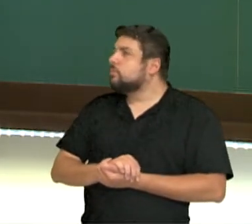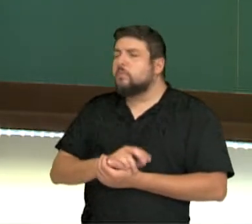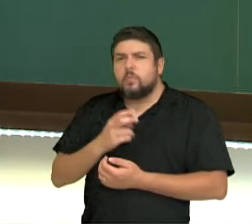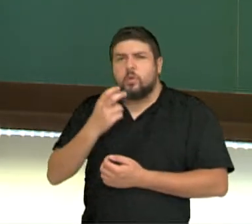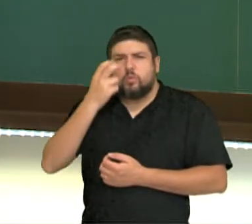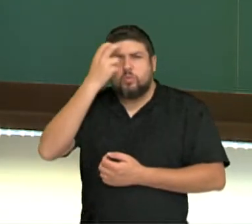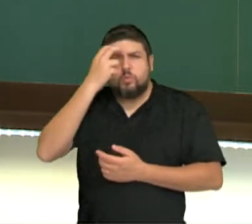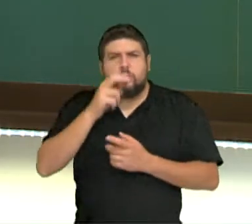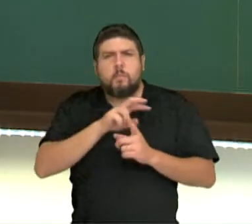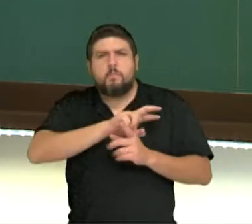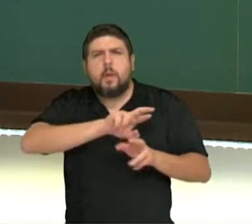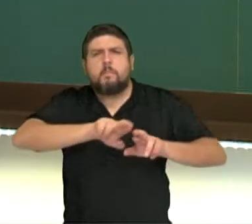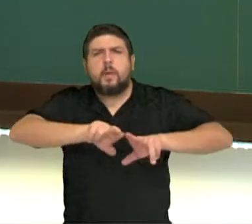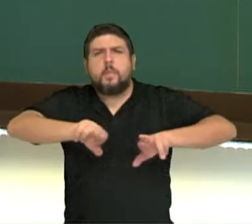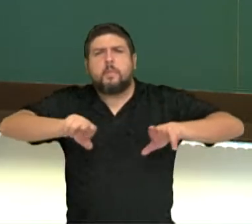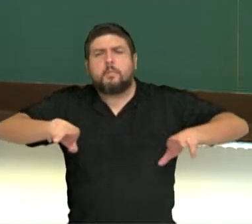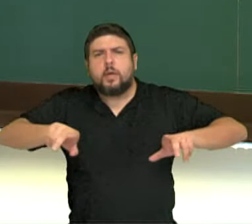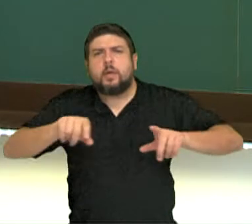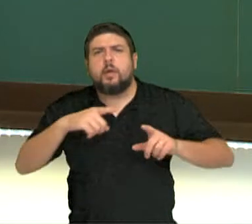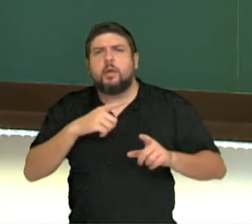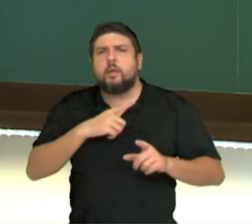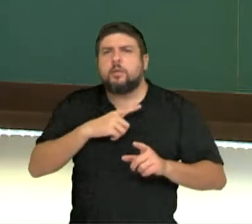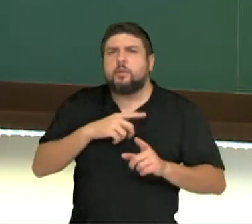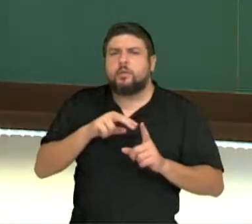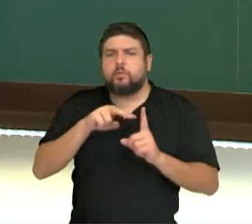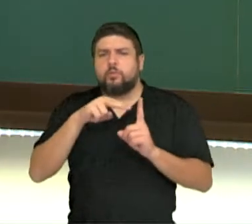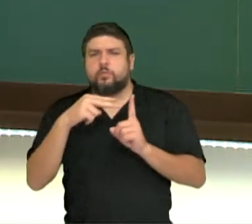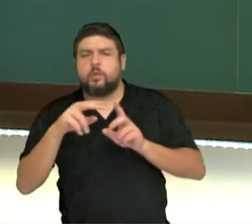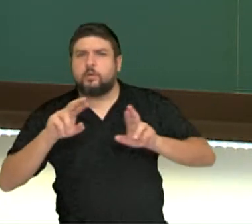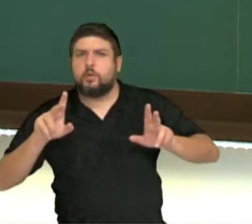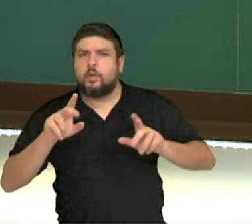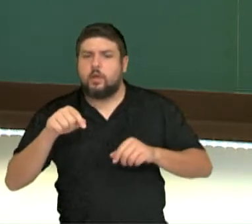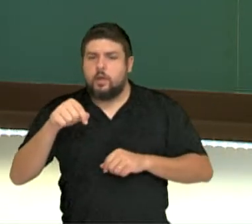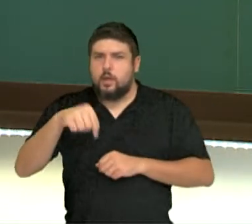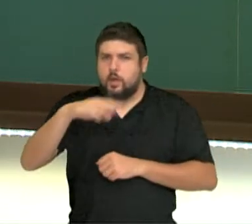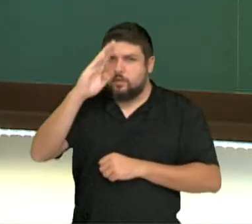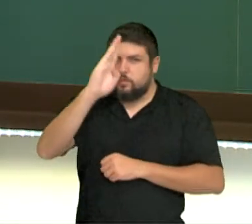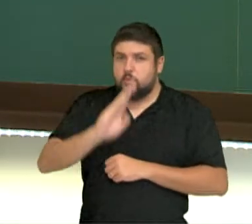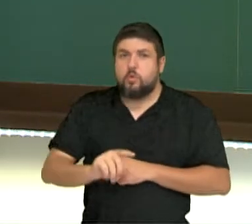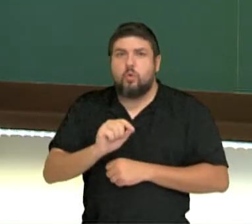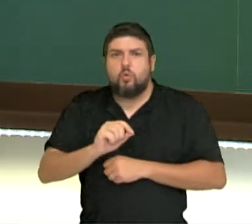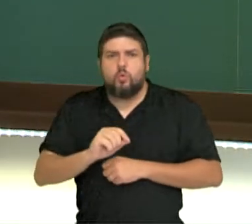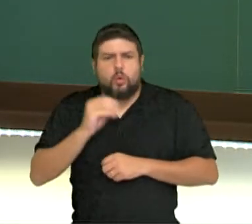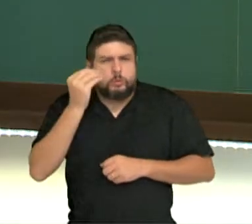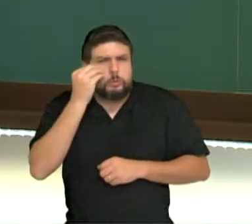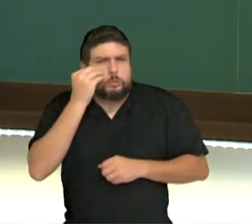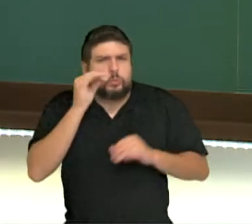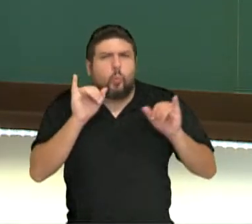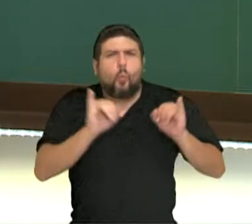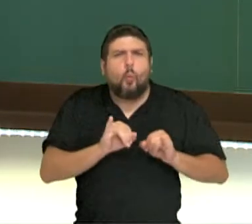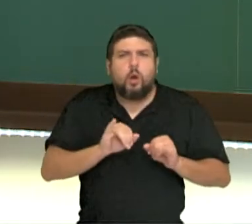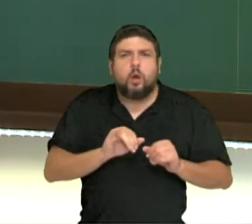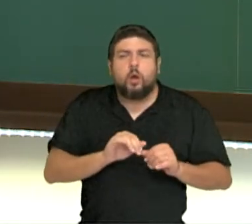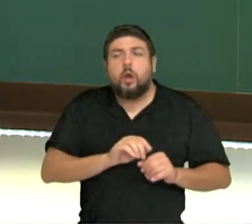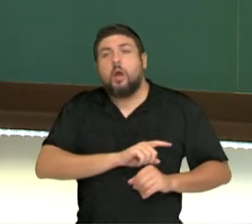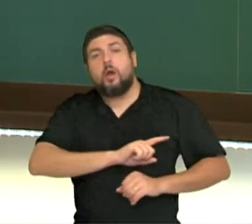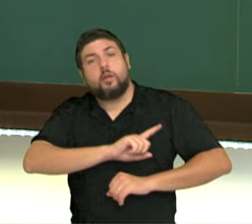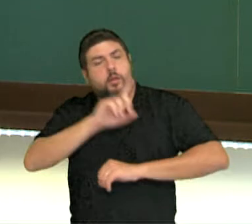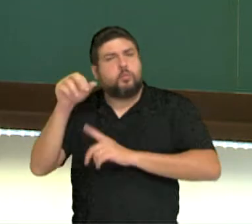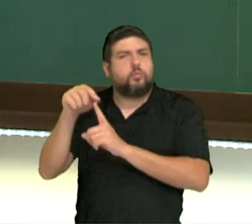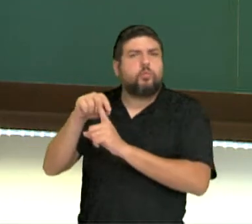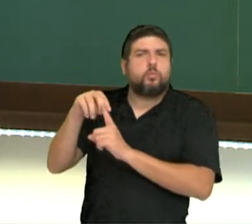física. Então, enquanto aqui correm bastante atrás da magreza, aqui já correm mais atrás da